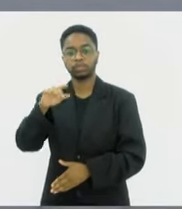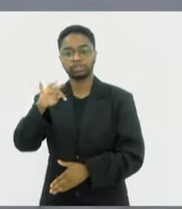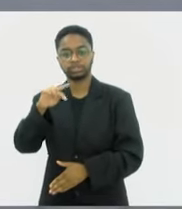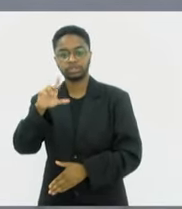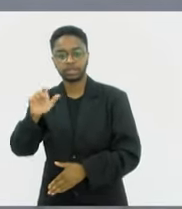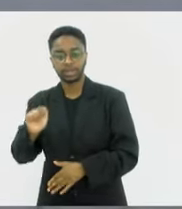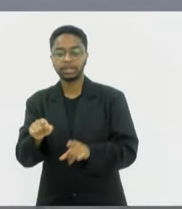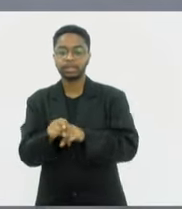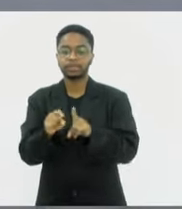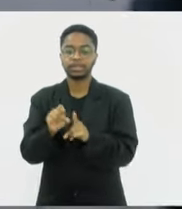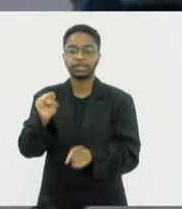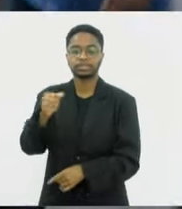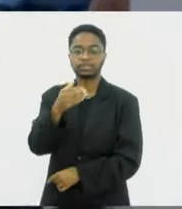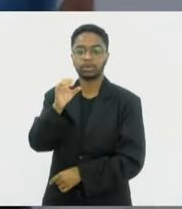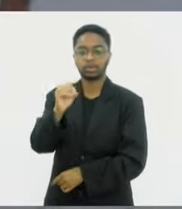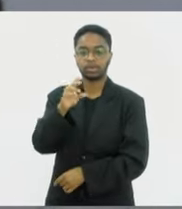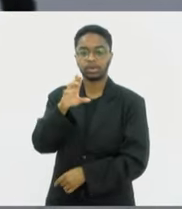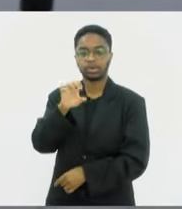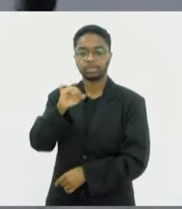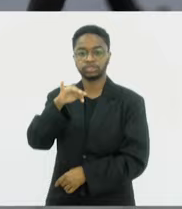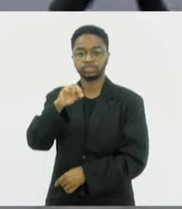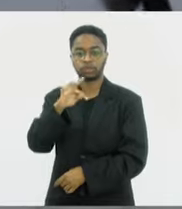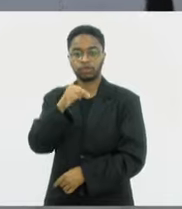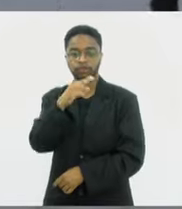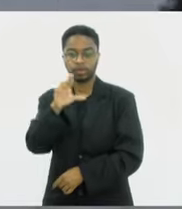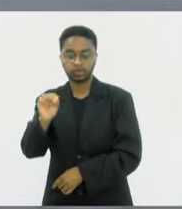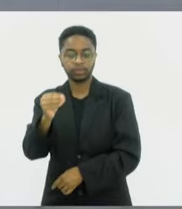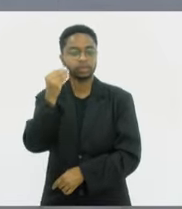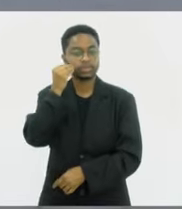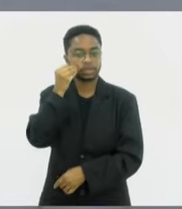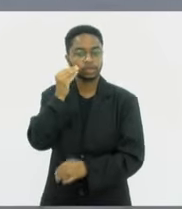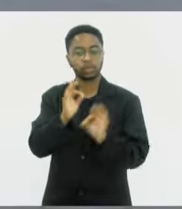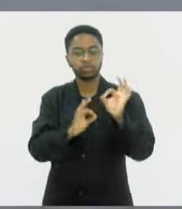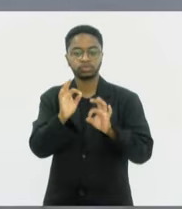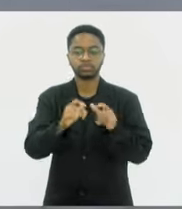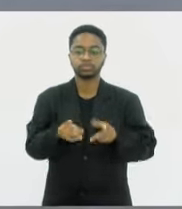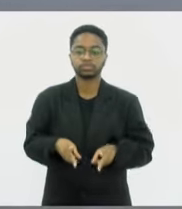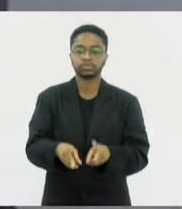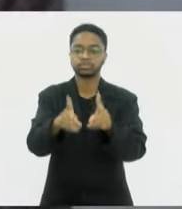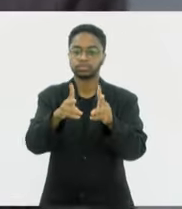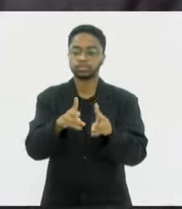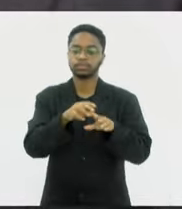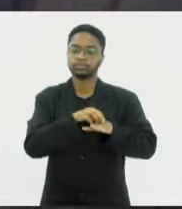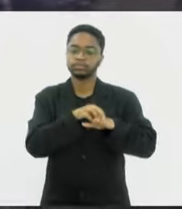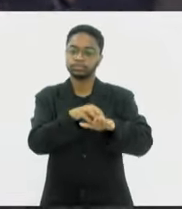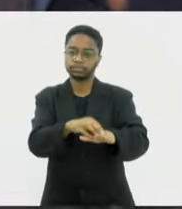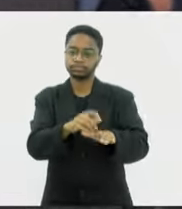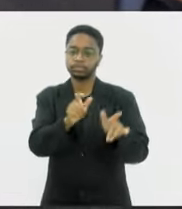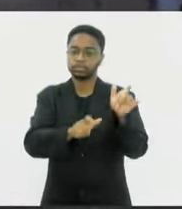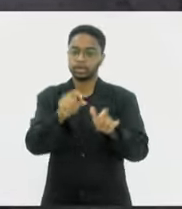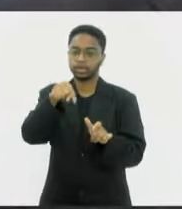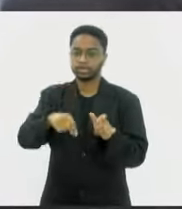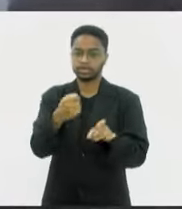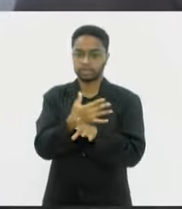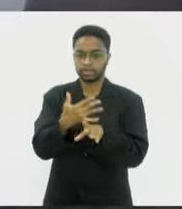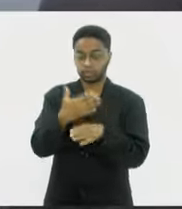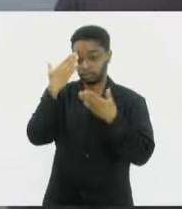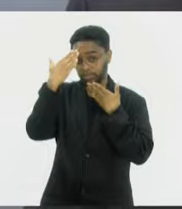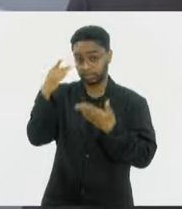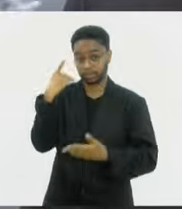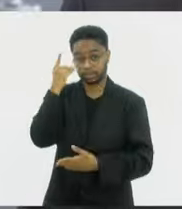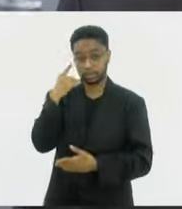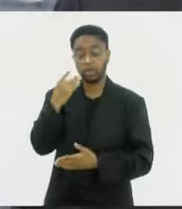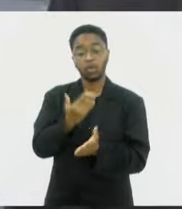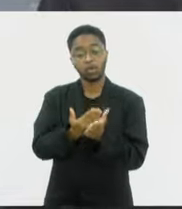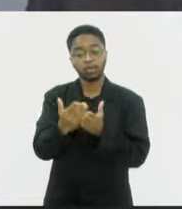morrer a hipótese do transporte ferroviário de passageiros nesse trecho. Obrigado pela participação, deputado. Lembrando que às 10 horas